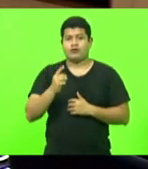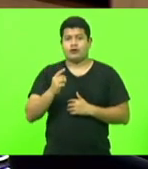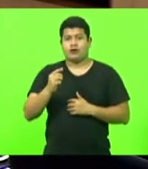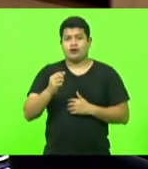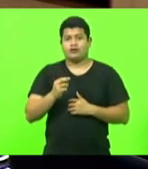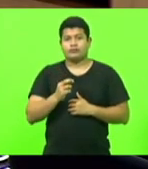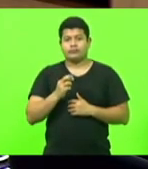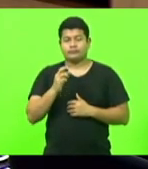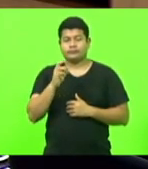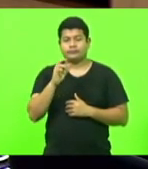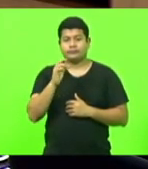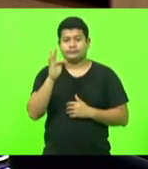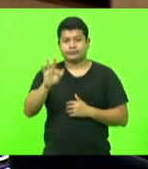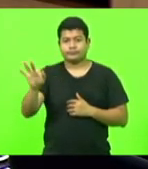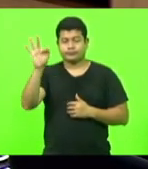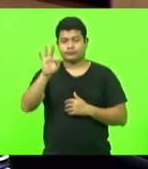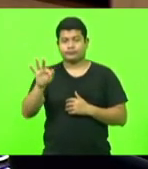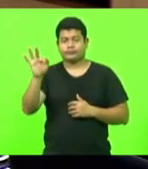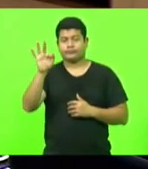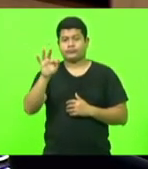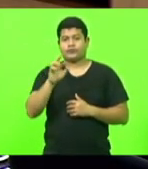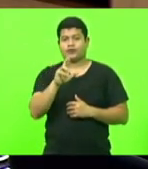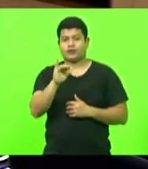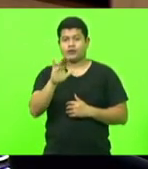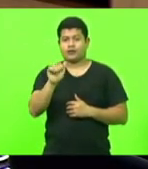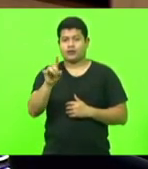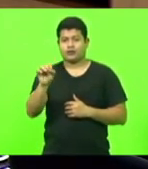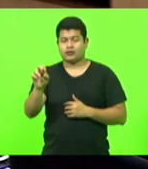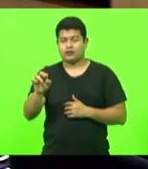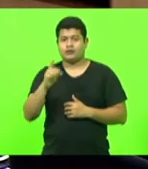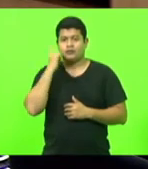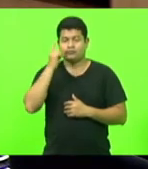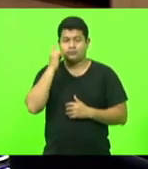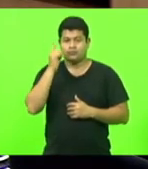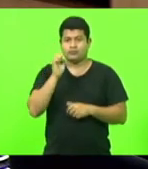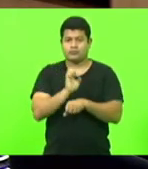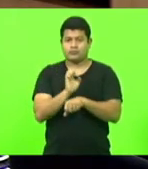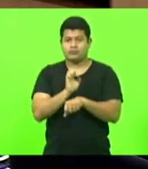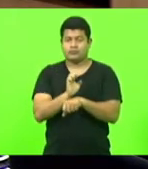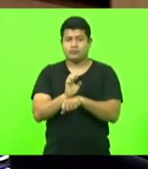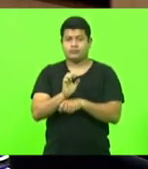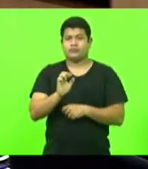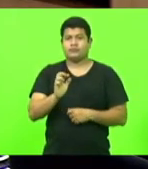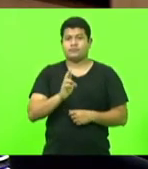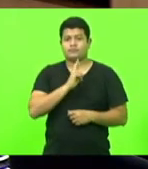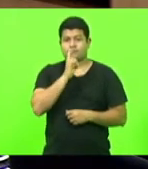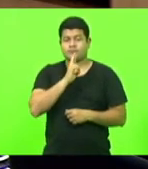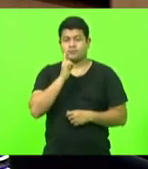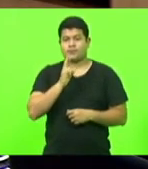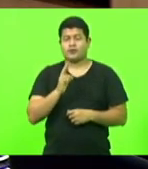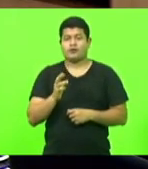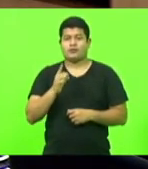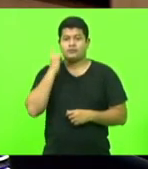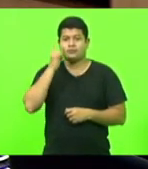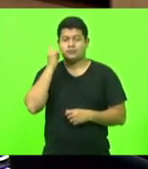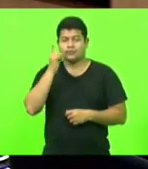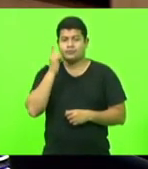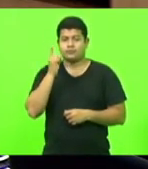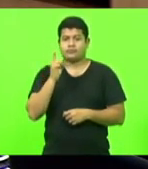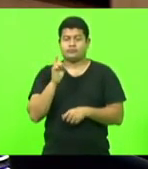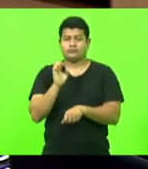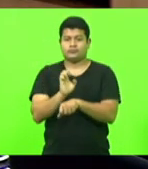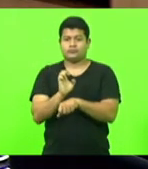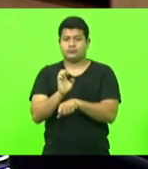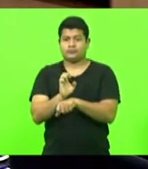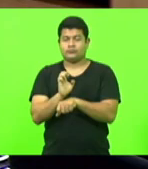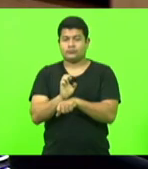Excelentíssimo Sr. Deputado Estadual Rodrigo Minotto. Excelentíssimo Sr. Deputado Estadual Licenciado Padre Pedro Baldiceira. Excelentíssimo Sr. Prefeito